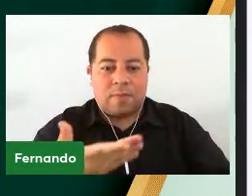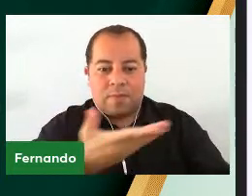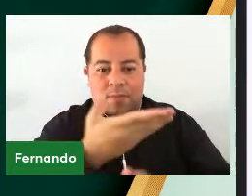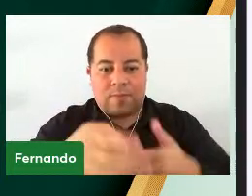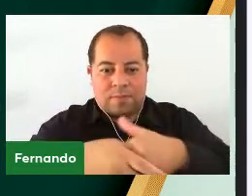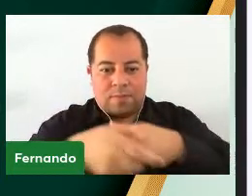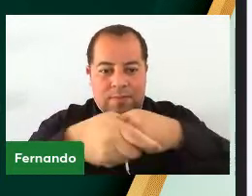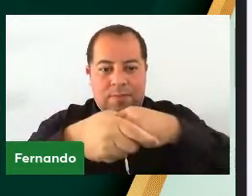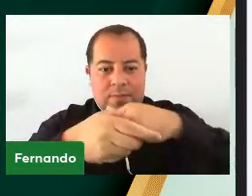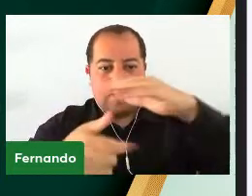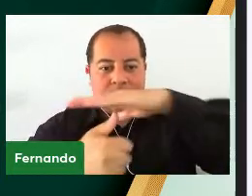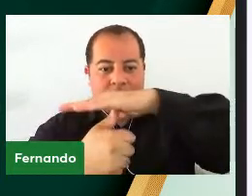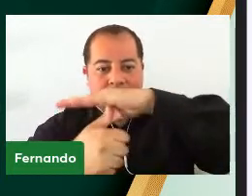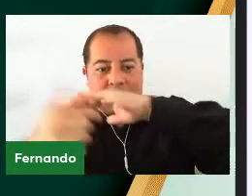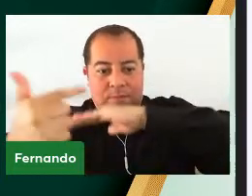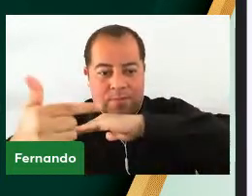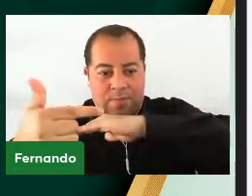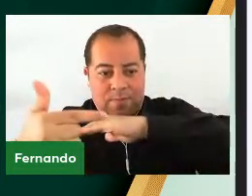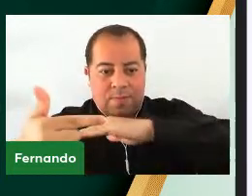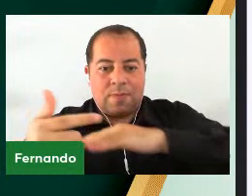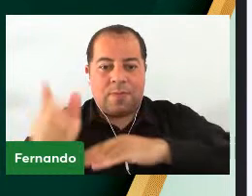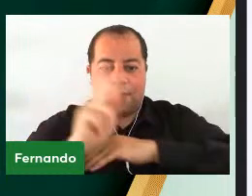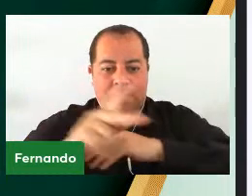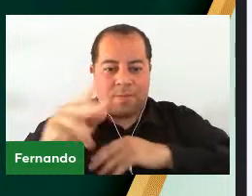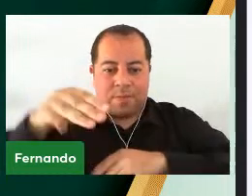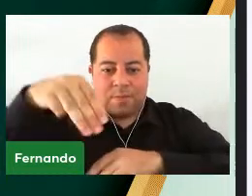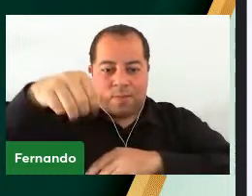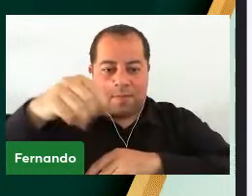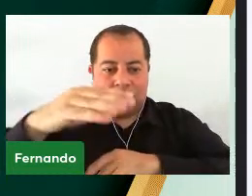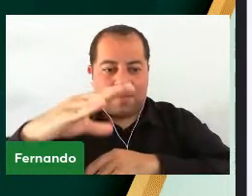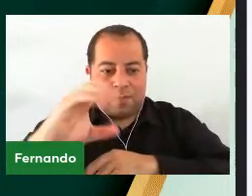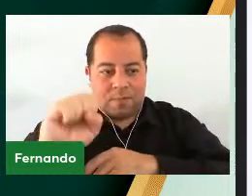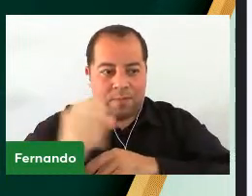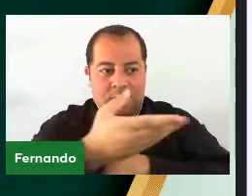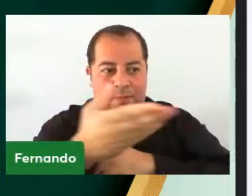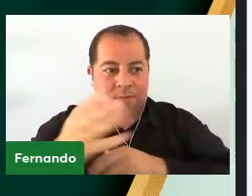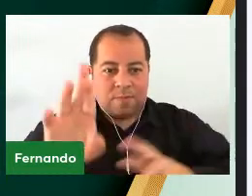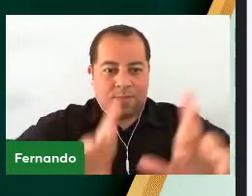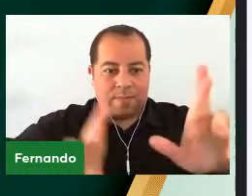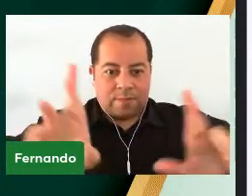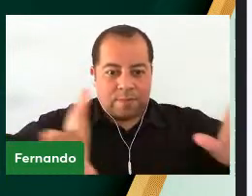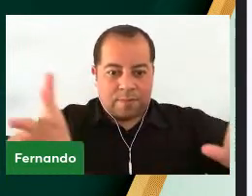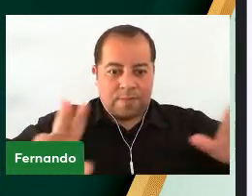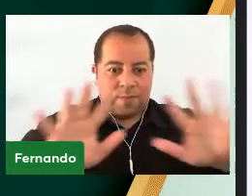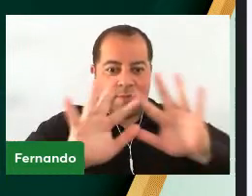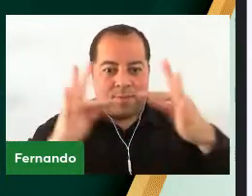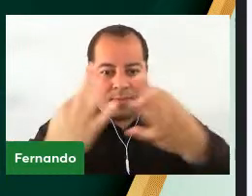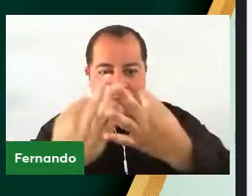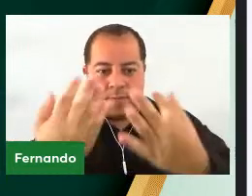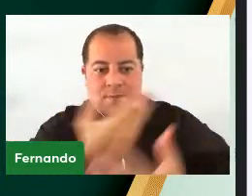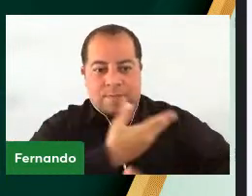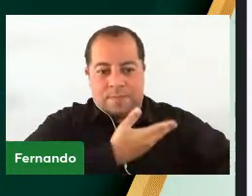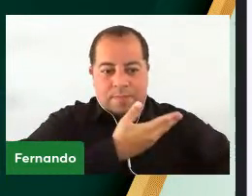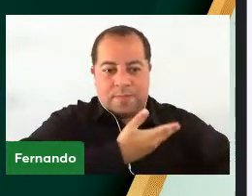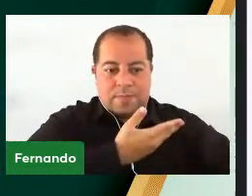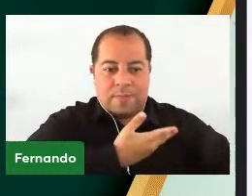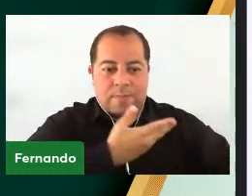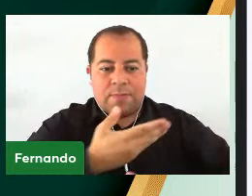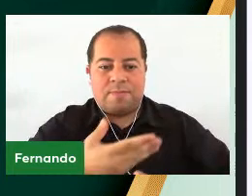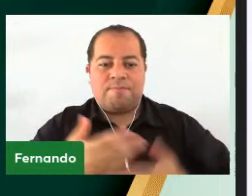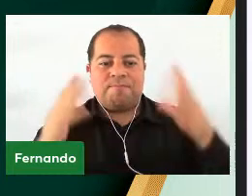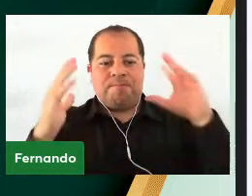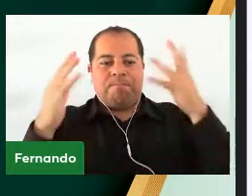o senhor vice-reitor, professor Marcos Queiroz, demais autoridades presentes, familiares, amigos. Gostaria de